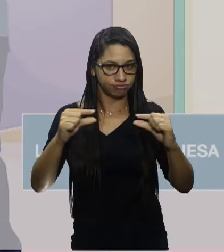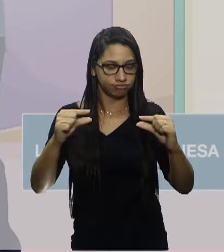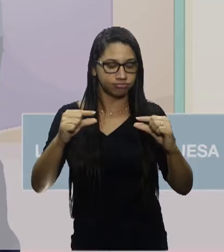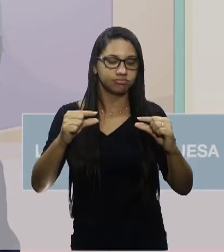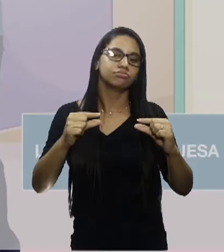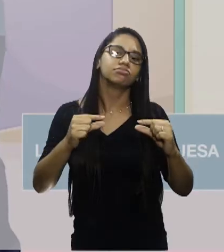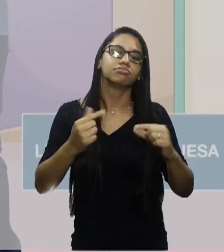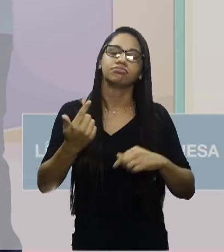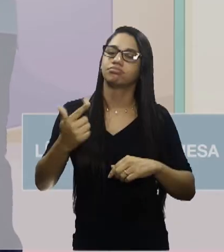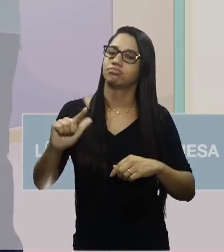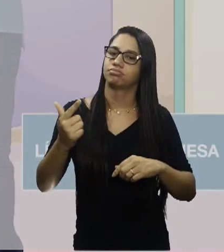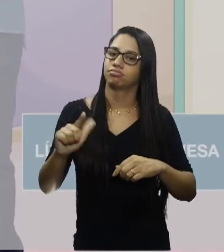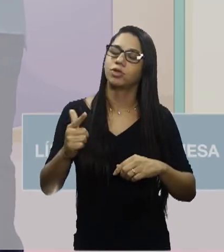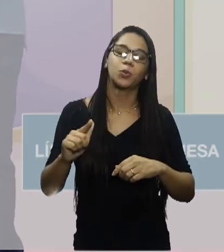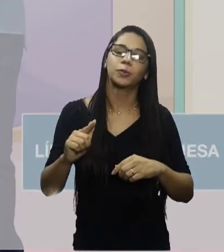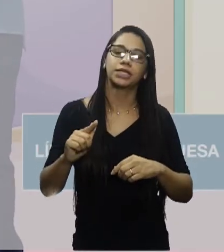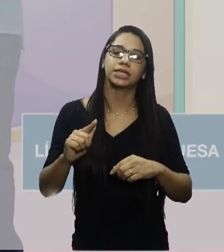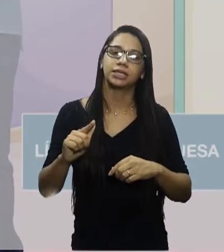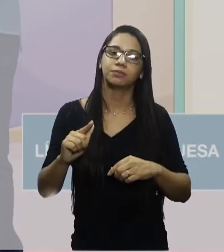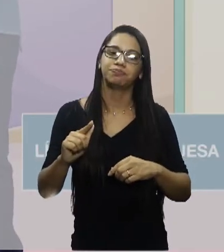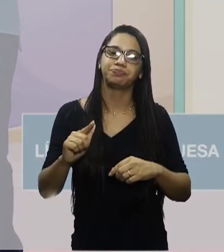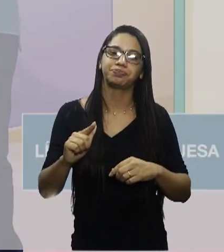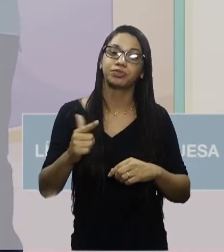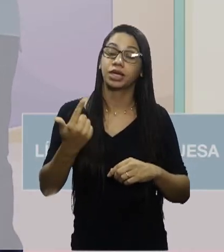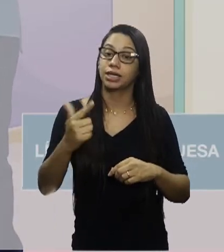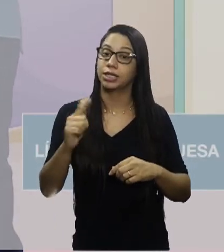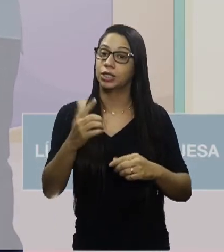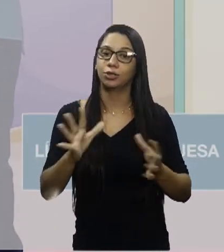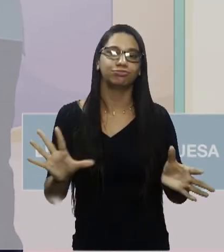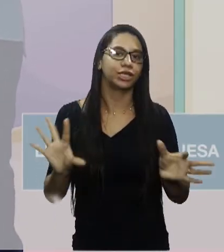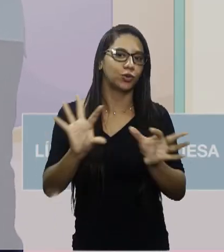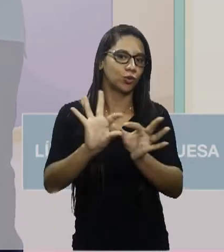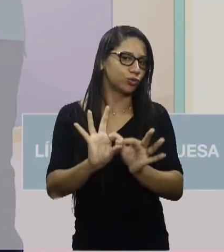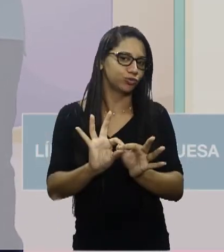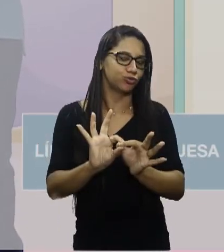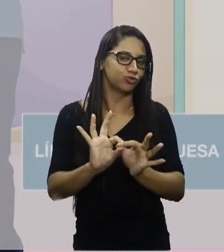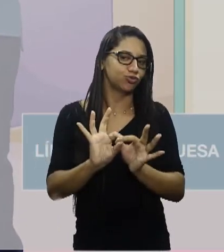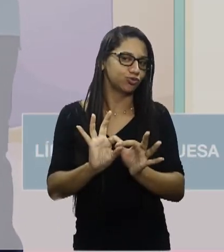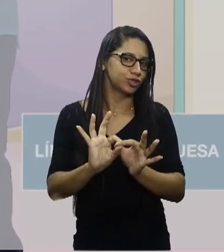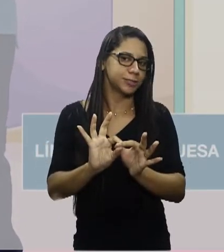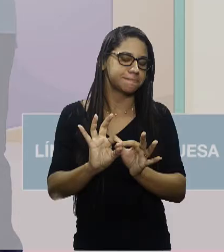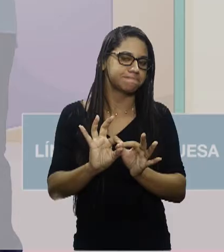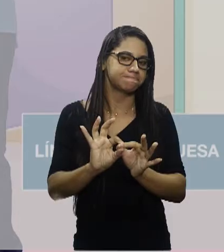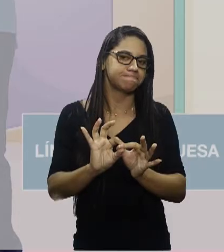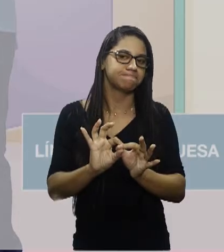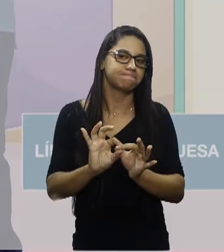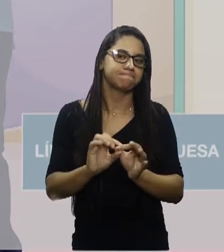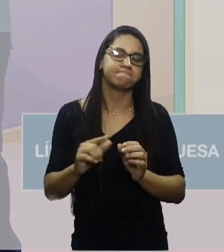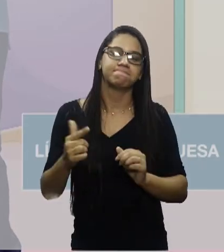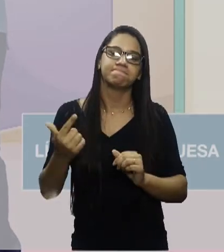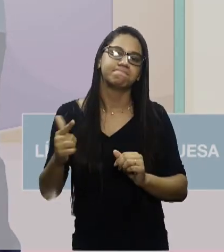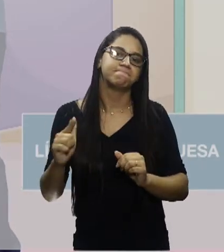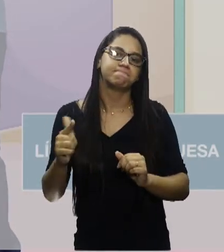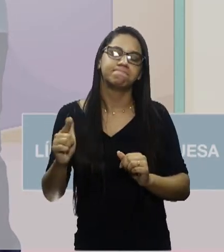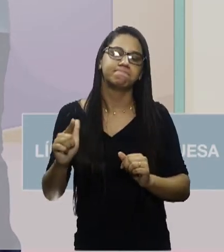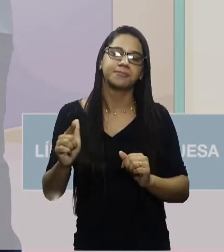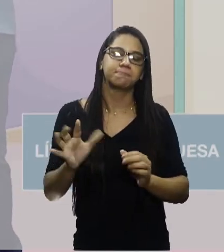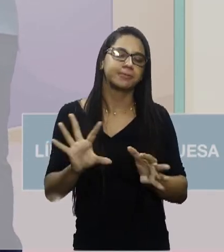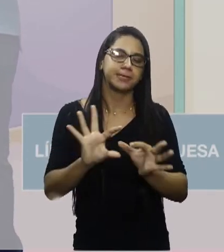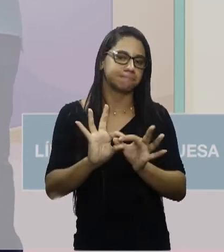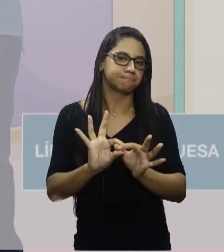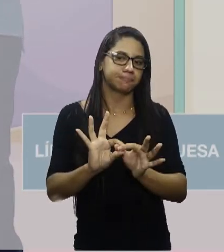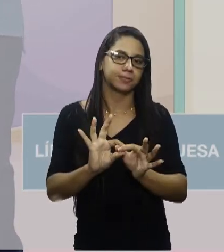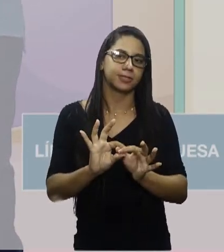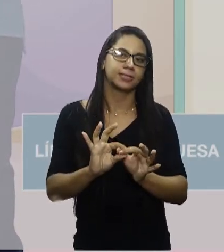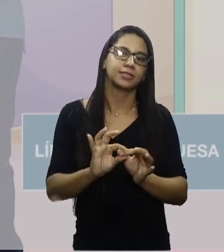têm entre si nenhum tipo de conjunção coordenativa e nenhum tipo de conectivo. Então, elas